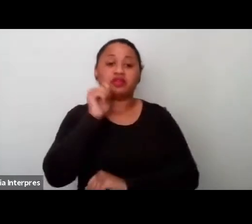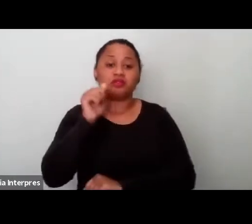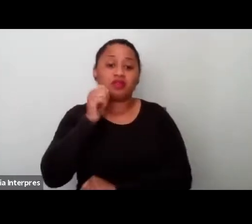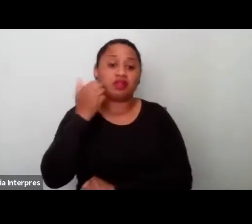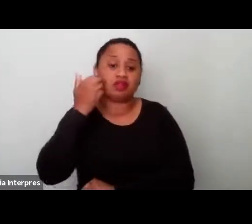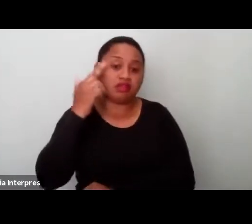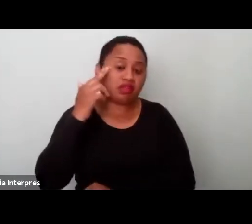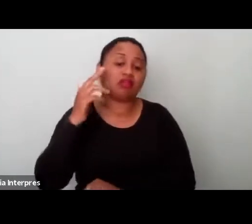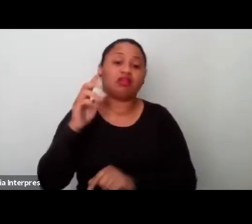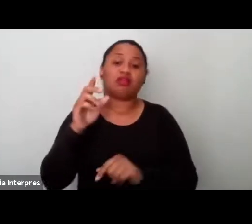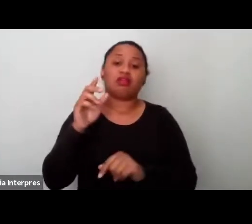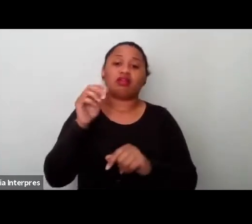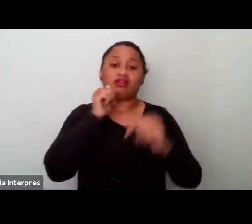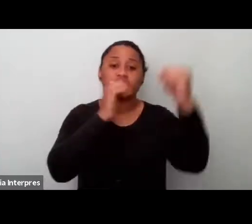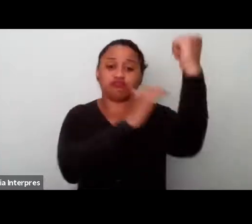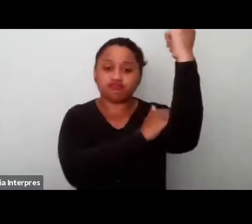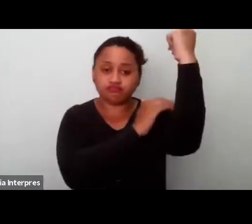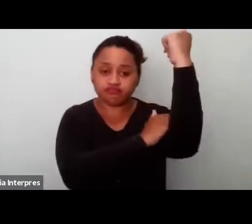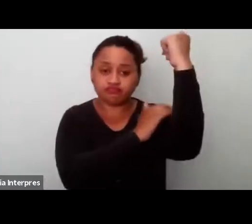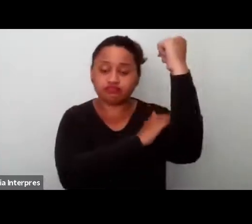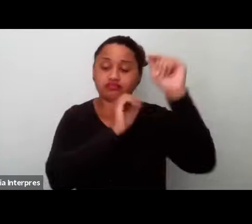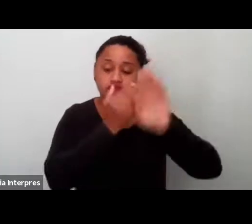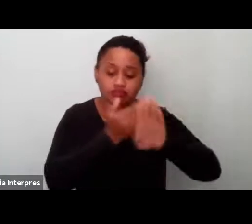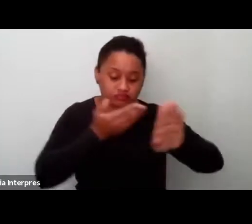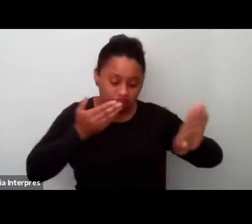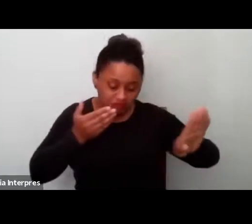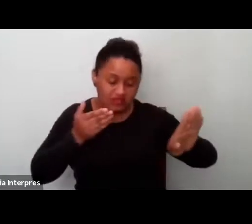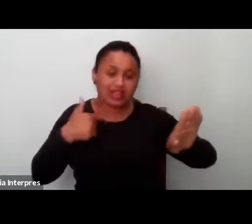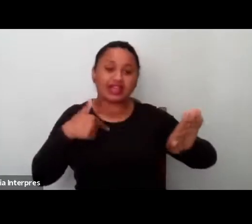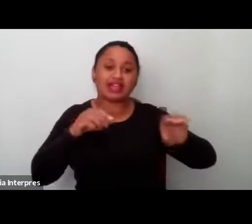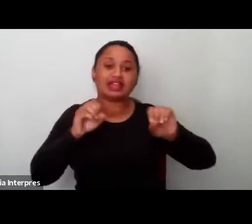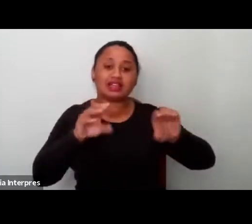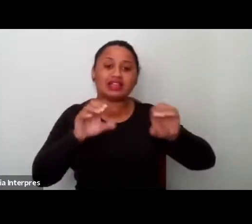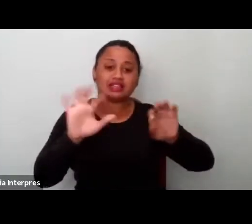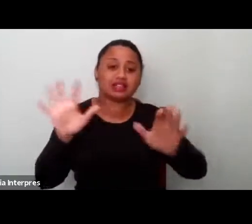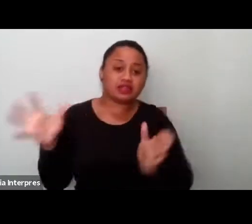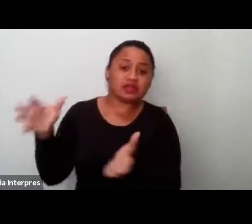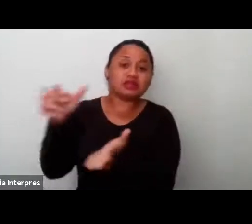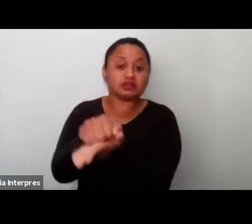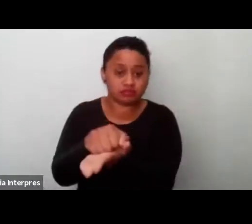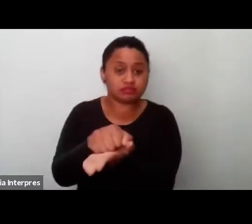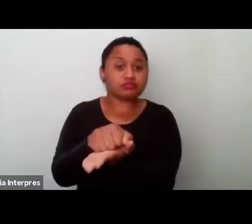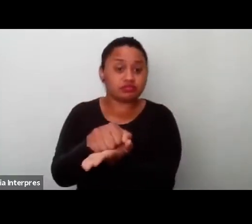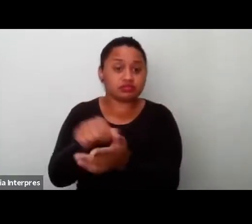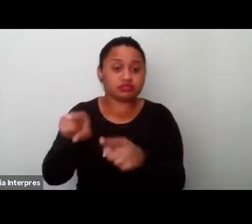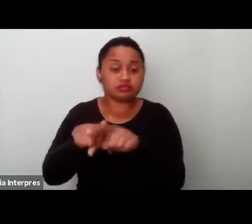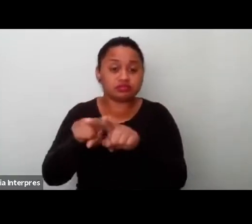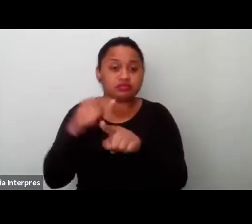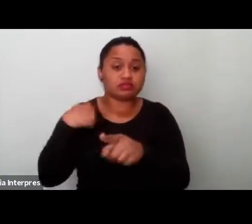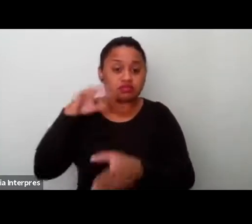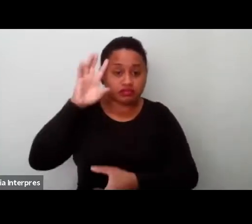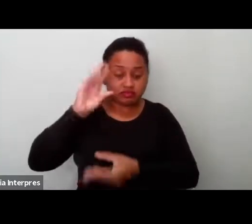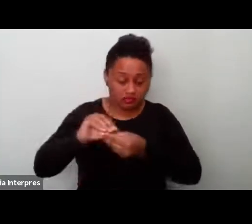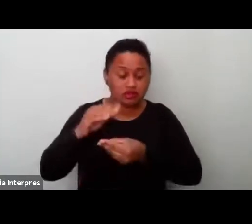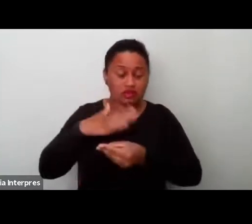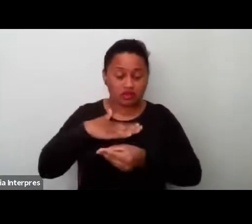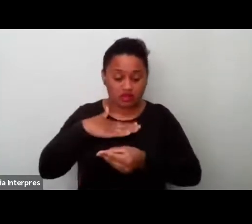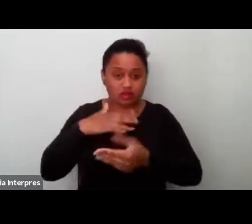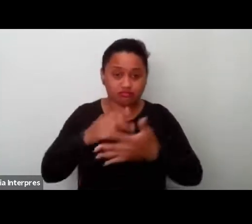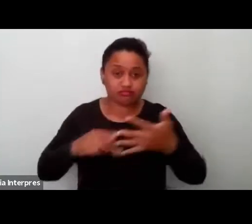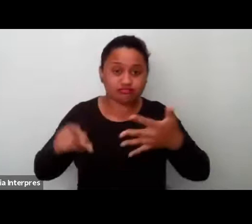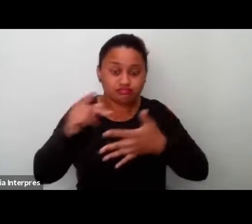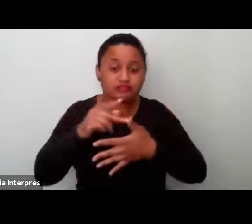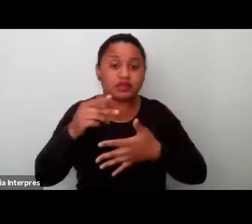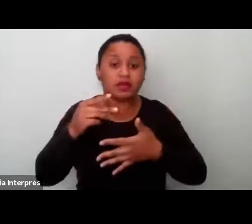estranhar, a distanciar-me de uma educação colonial e compreender também esse lugar privilegiado que ocupo como branca de classe média,